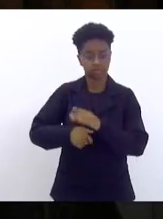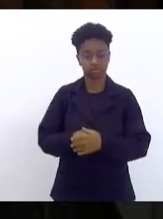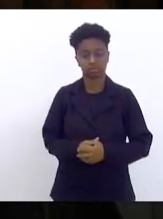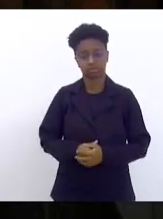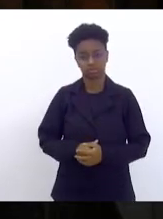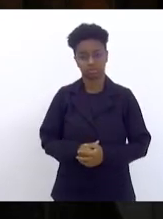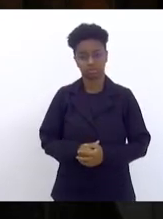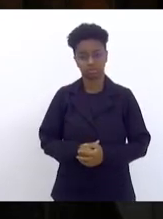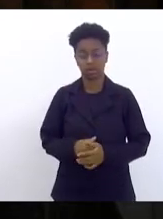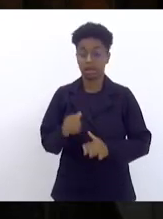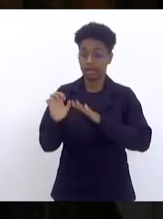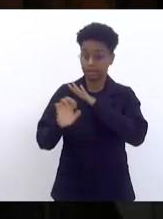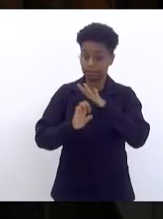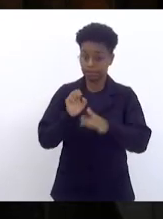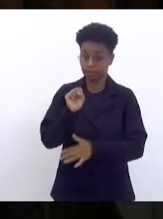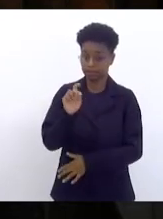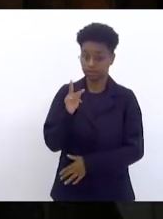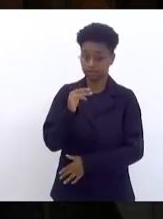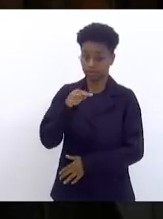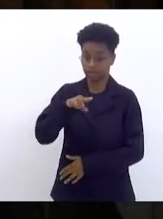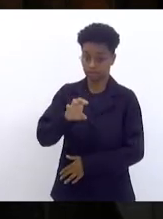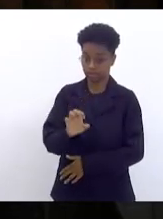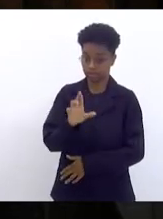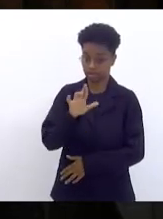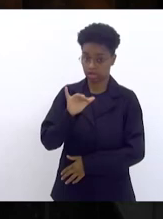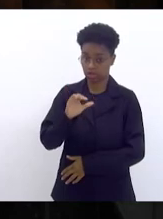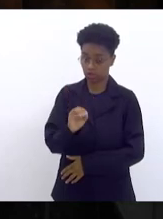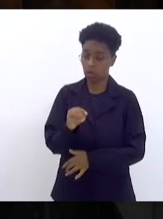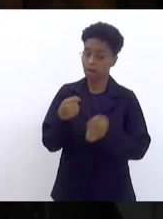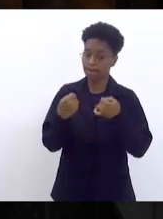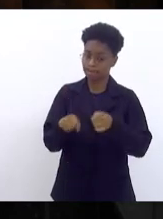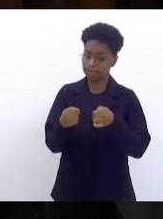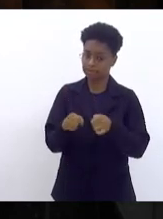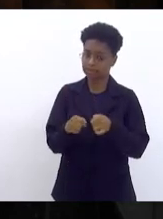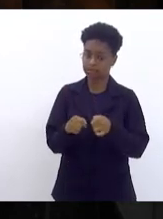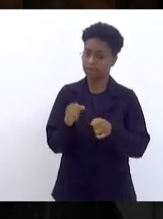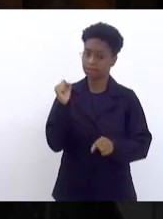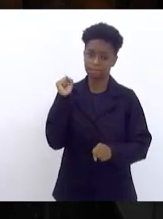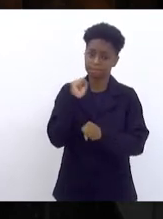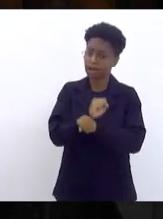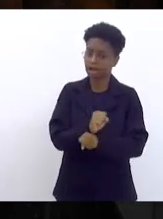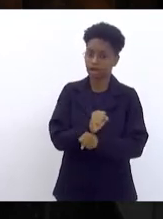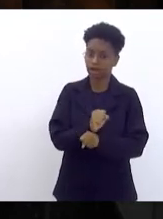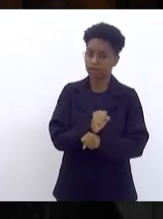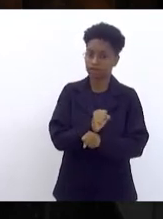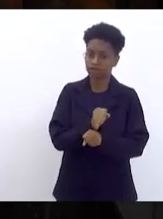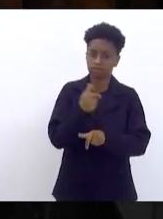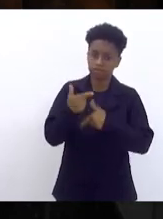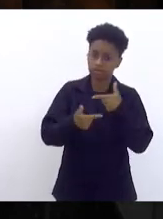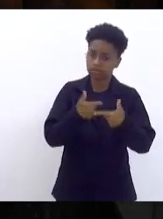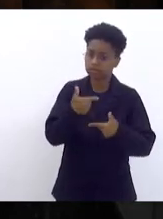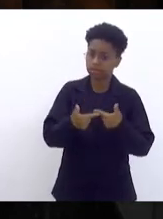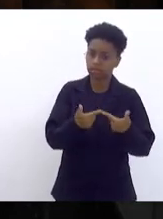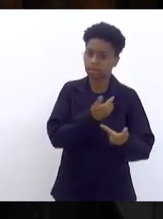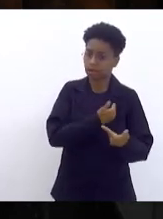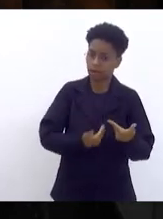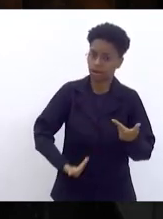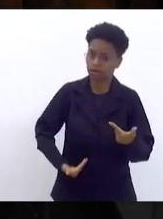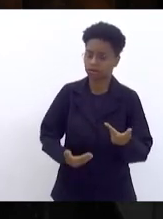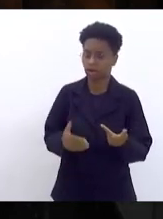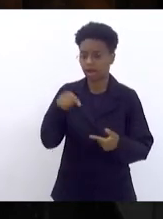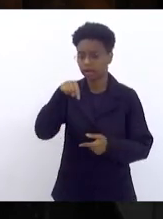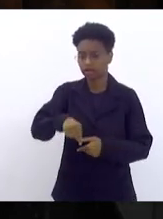A empresa Shine Rio tem que estar longe da prestação de serviço público no Estado do Rio de Janeiro,